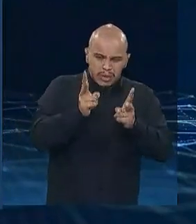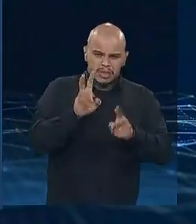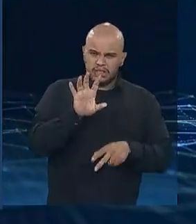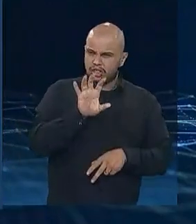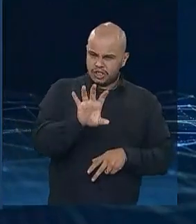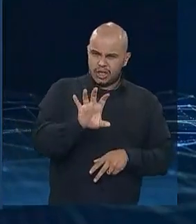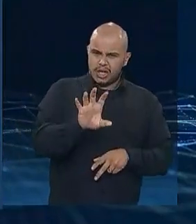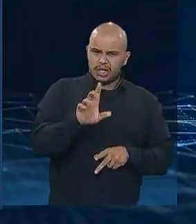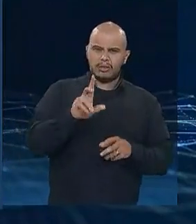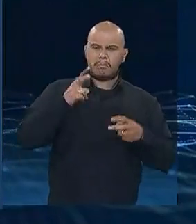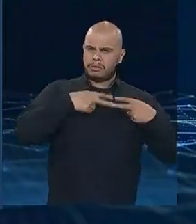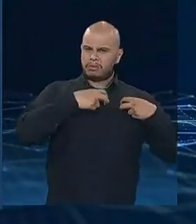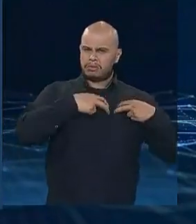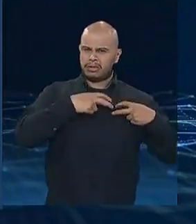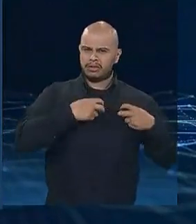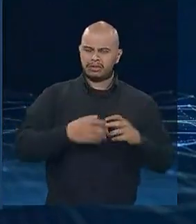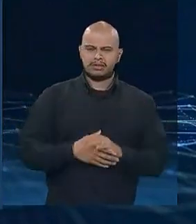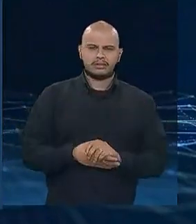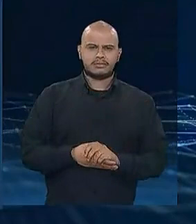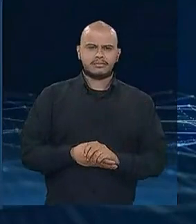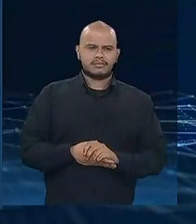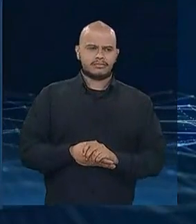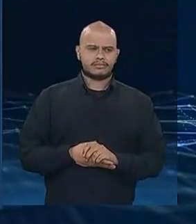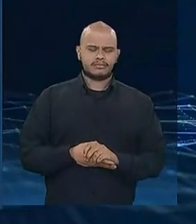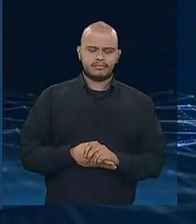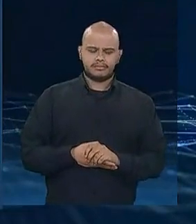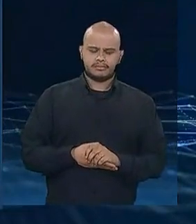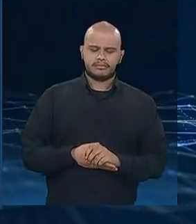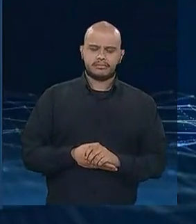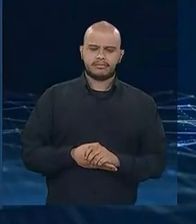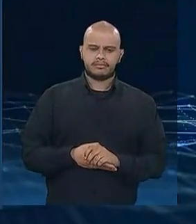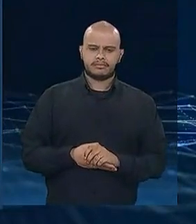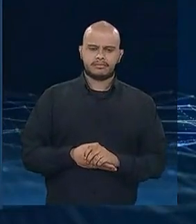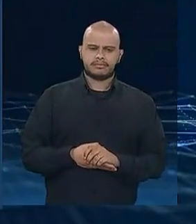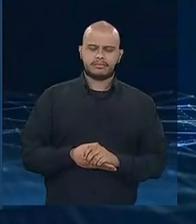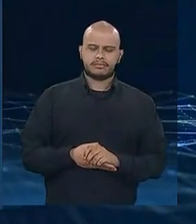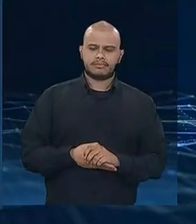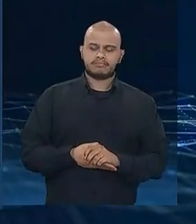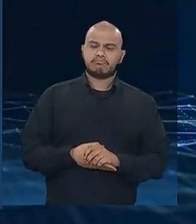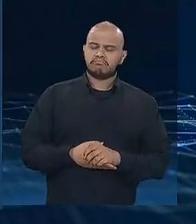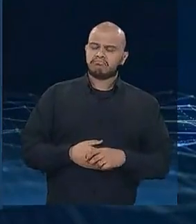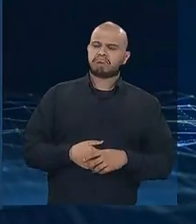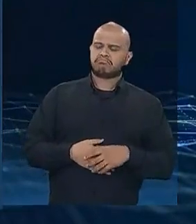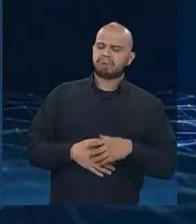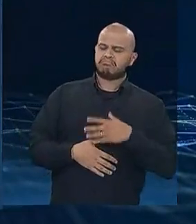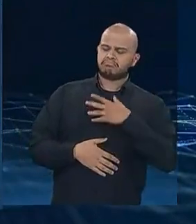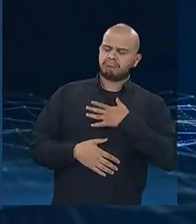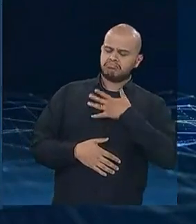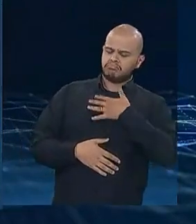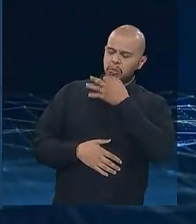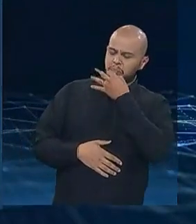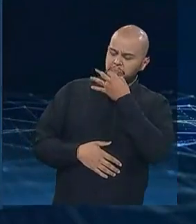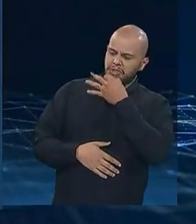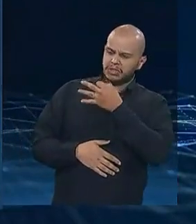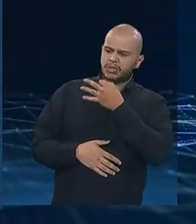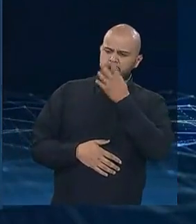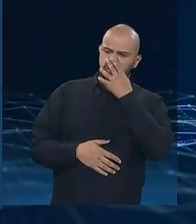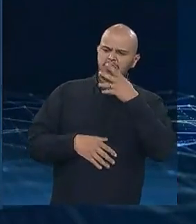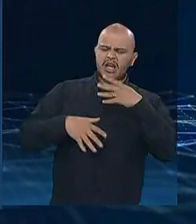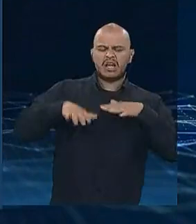na Petrobras? Eu acho que, de vez em quando, a gente tem que acreditar,